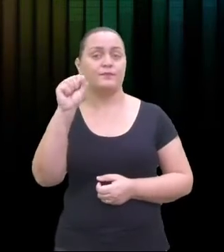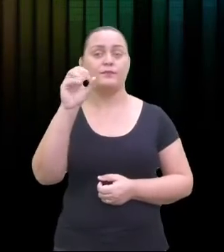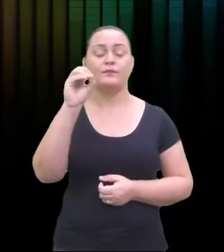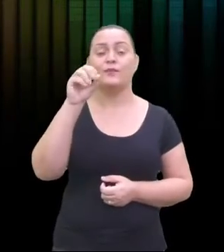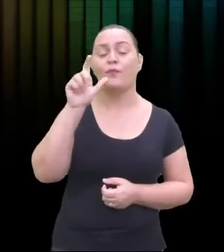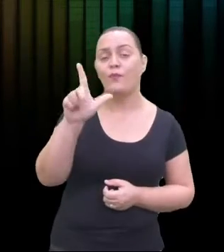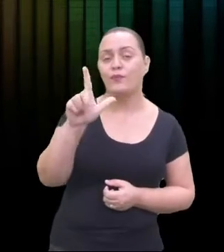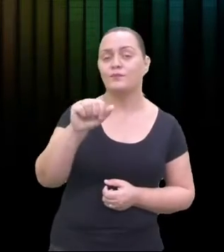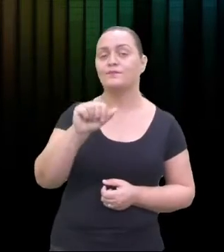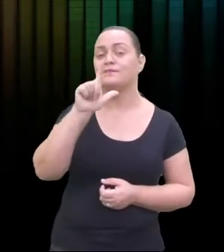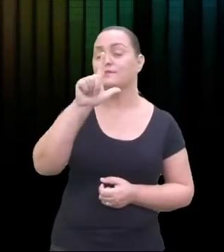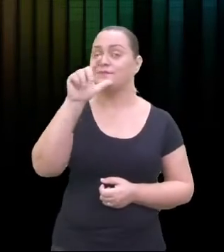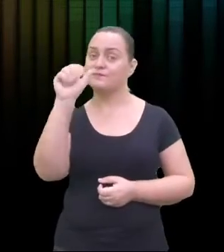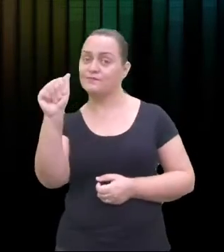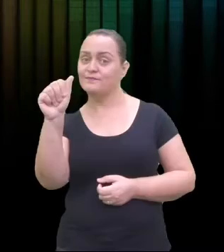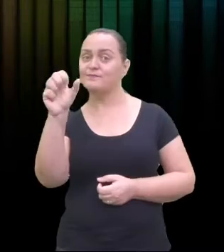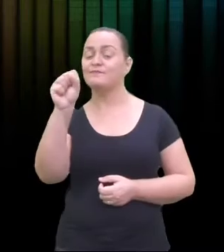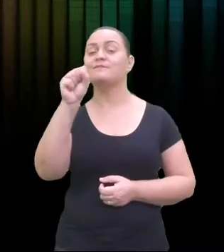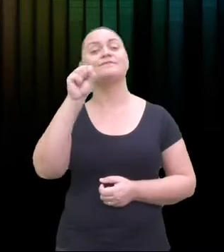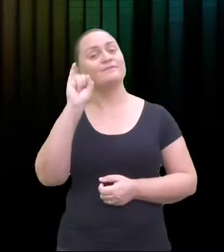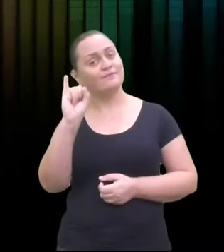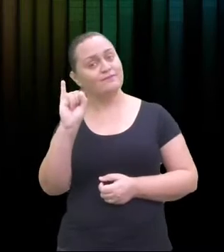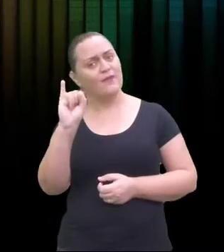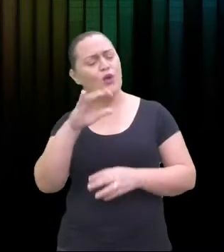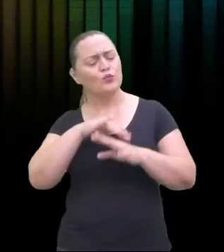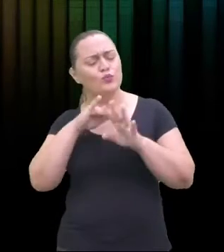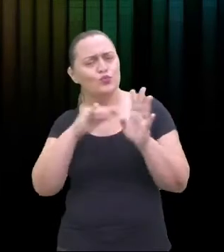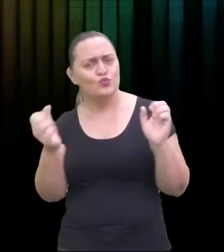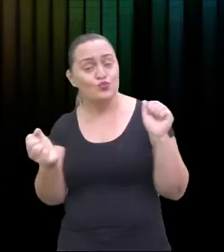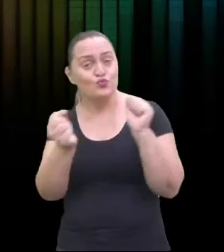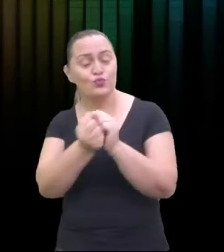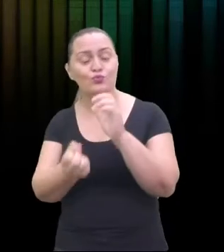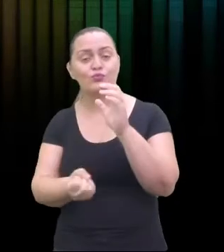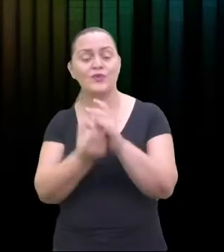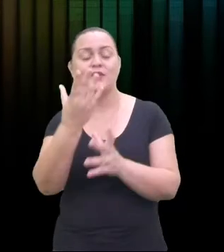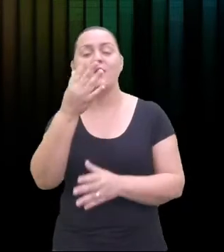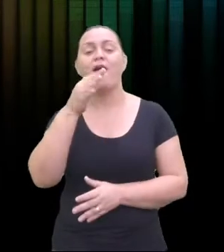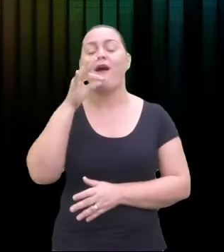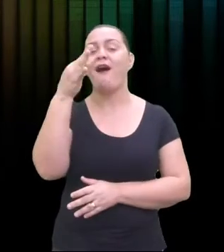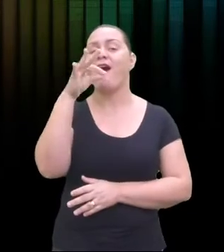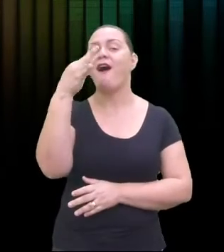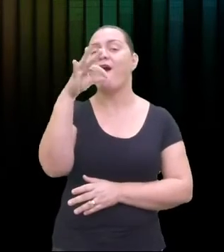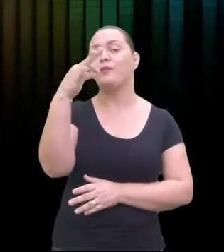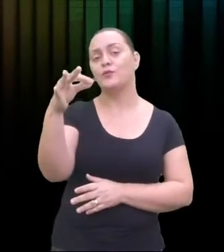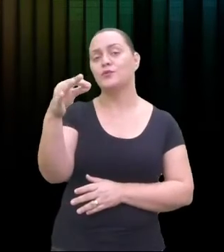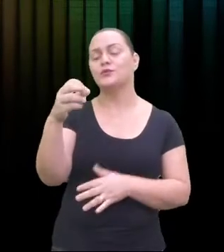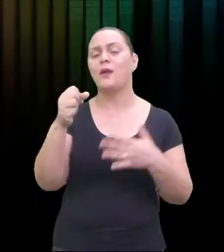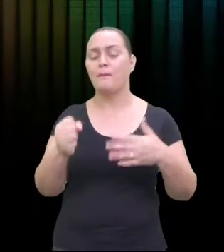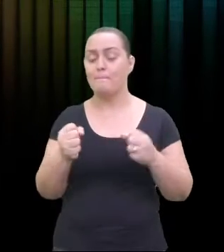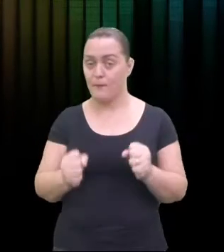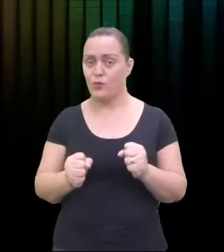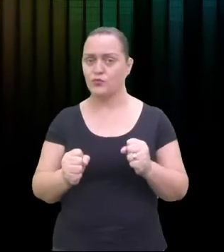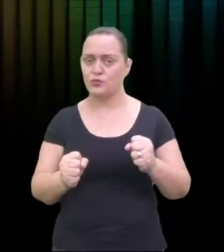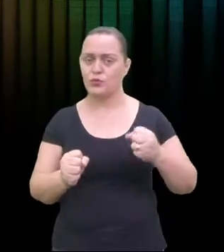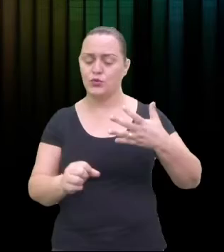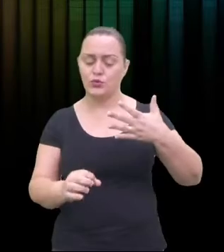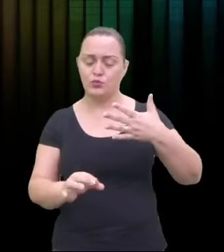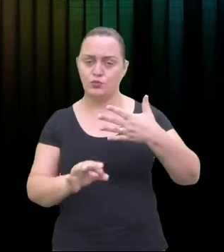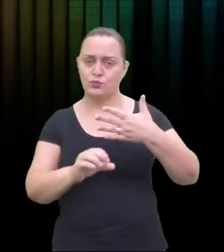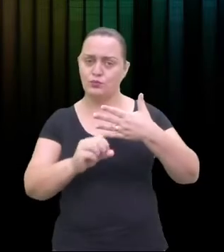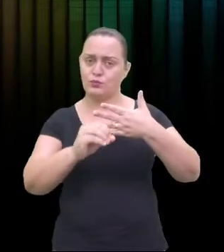notas, elas podem ser sucessivas, sempre com a repetição da primeira. E ele pode ser crescente ou decrescente.